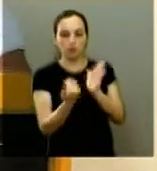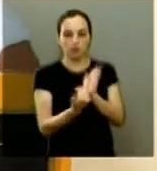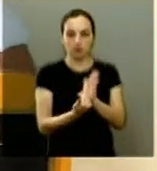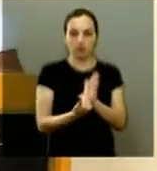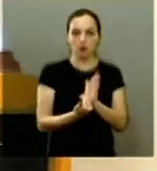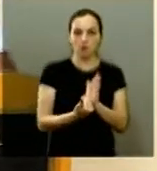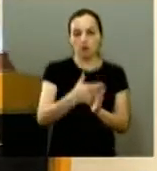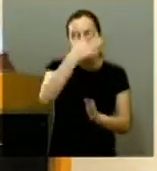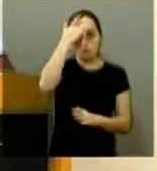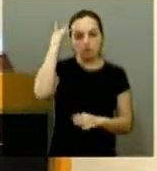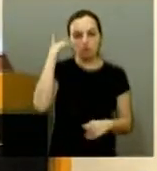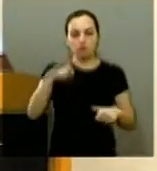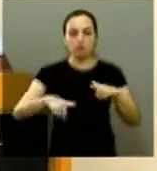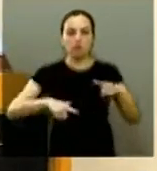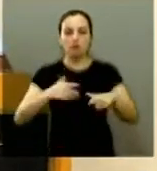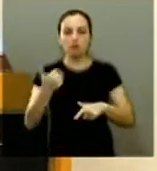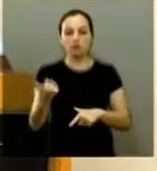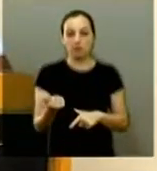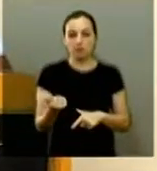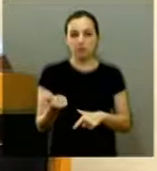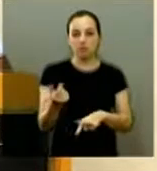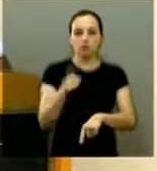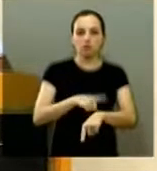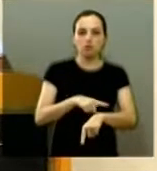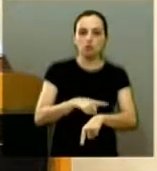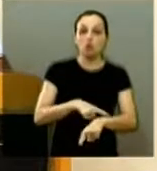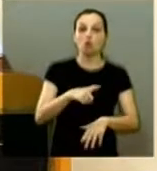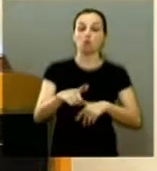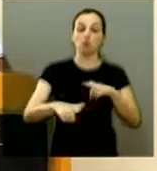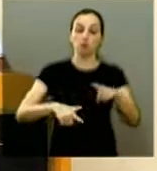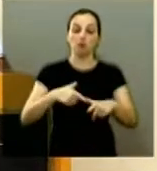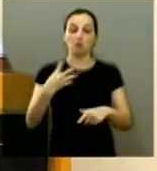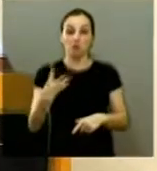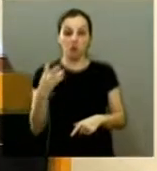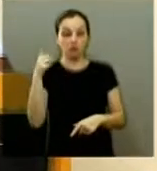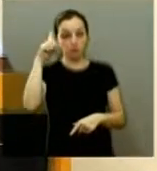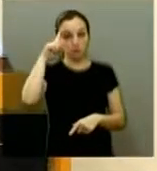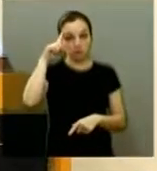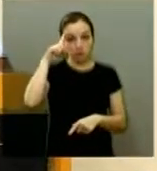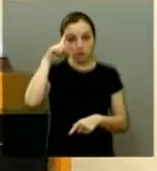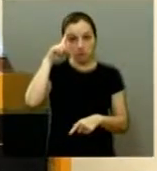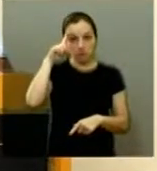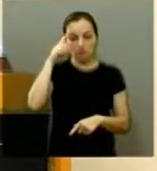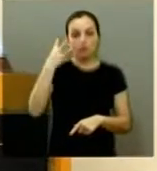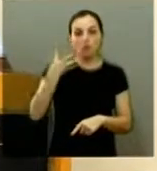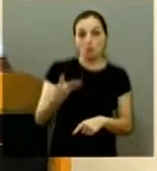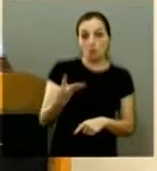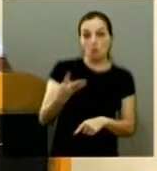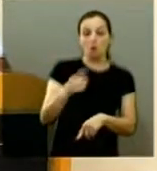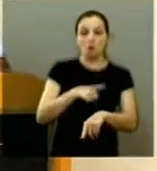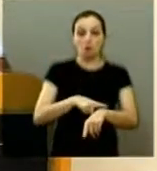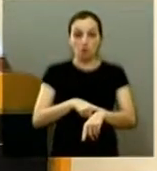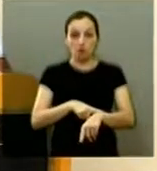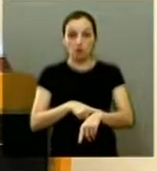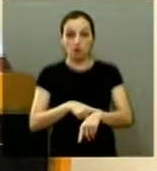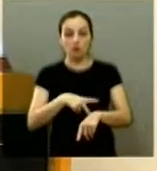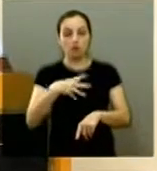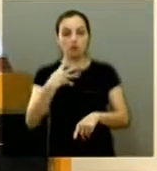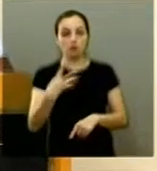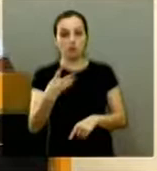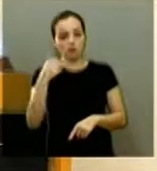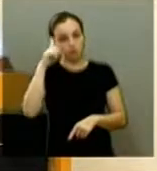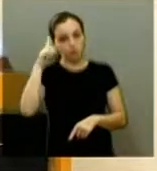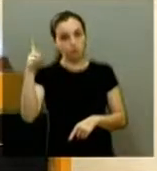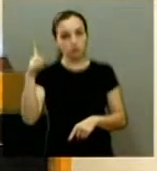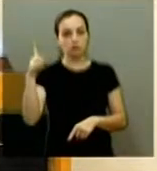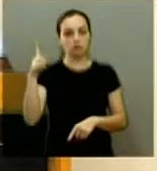trabalhar seis horas trabalhavam quatro dias quatro horas por quatro dias as